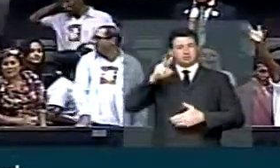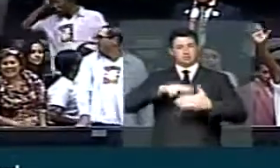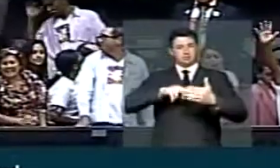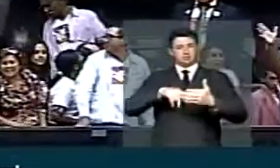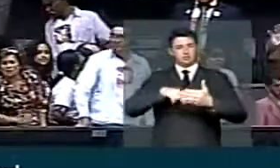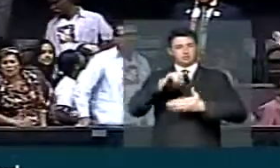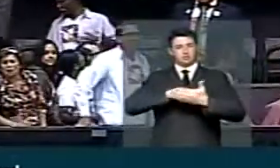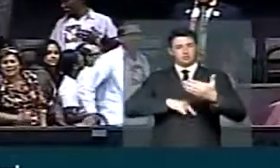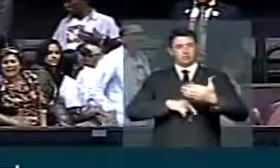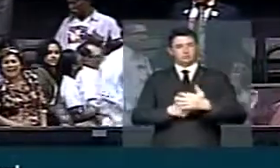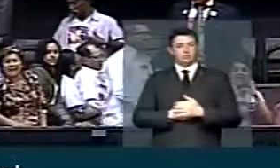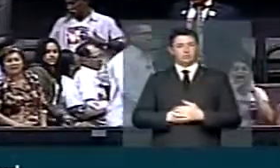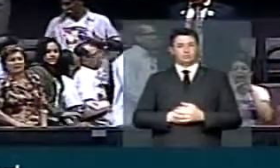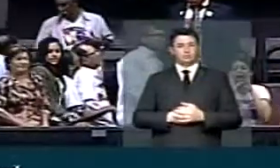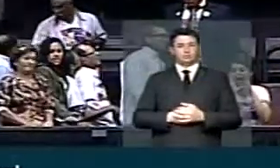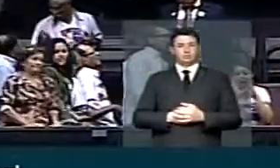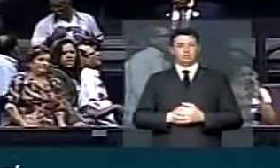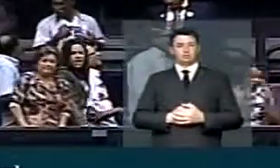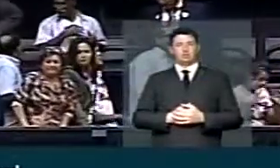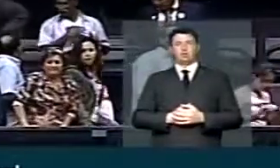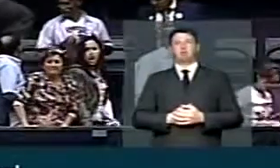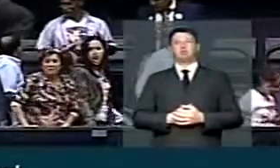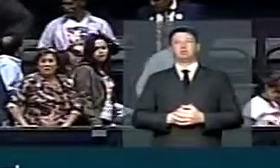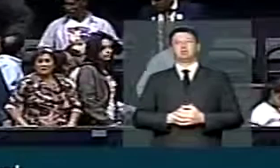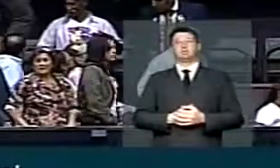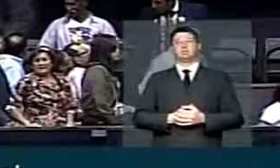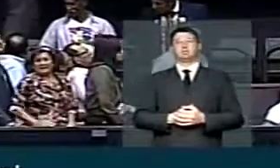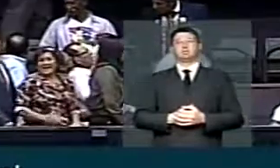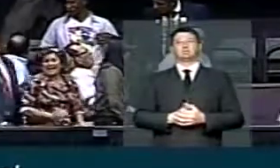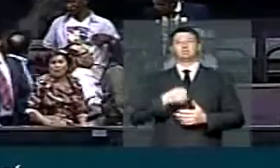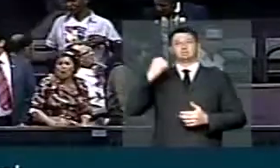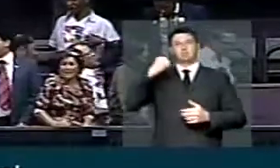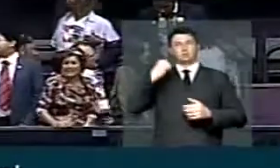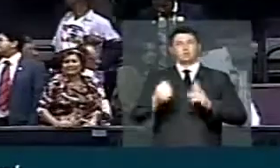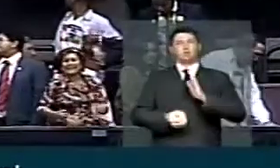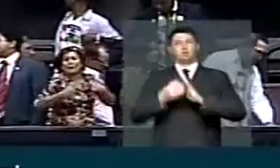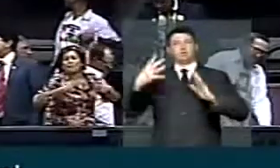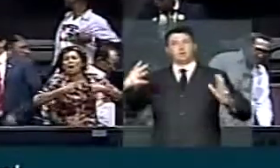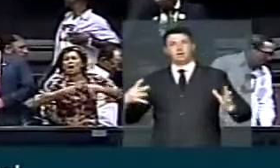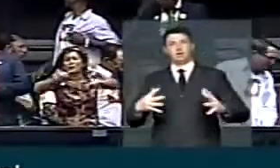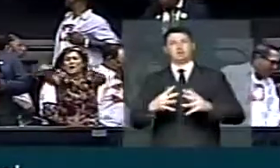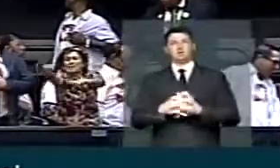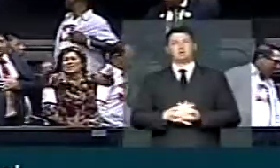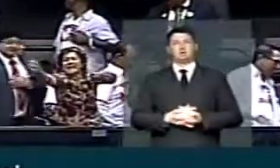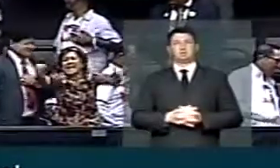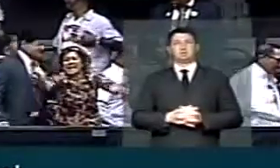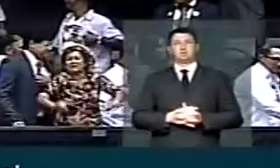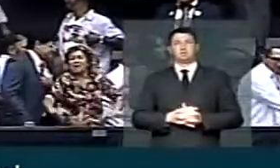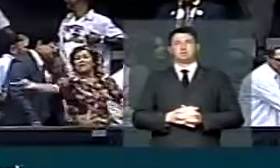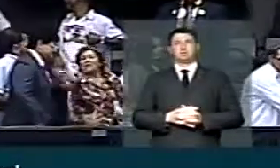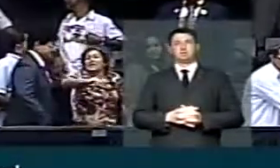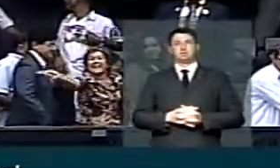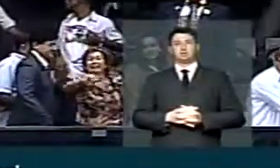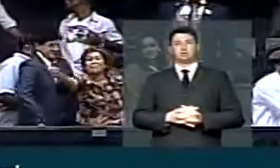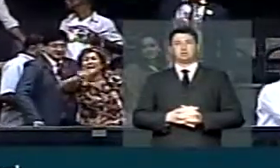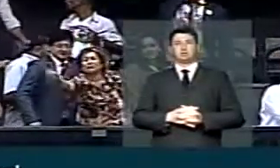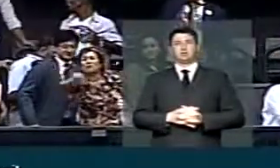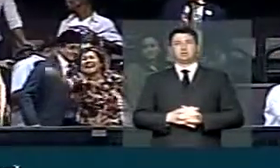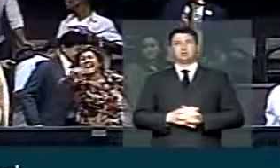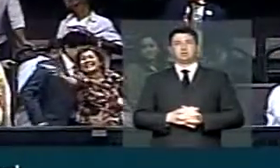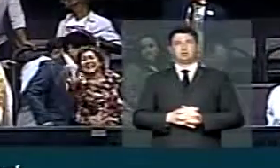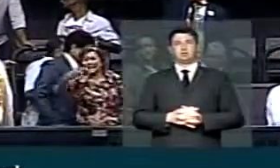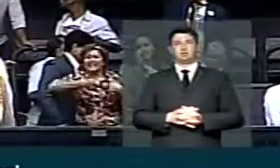assinado por vários senadores e que inaugura